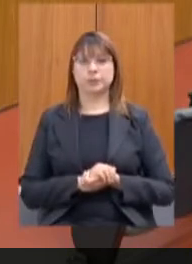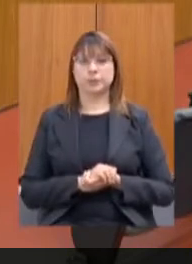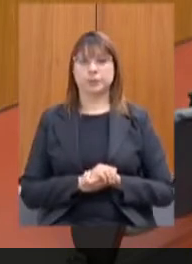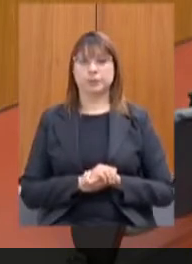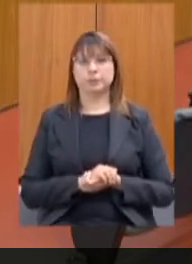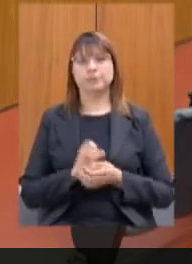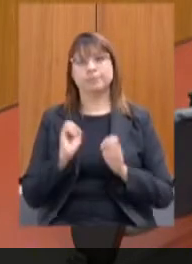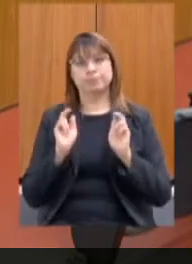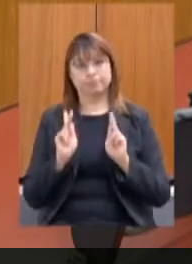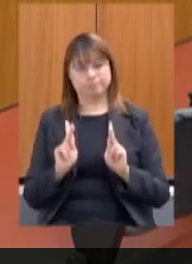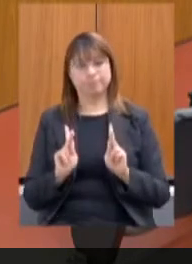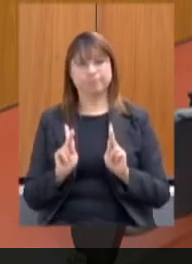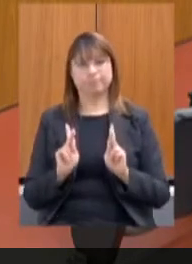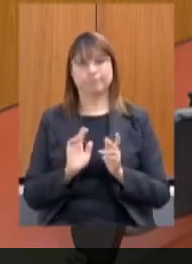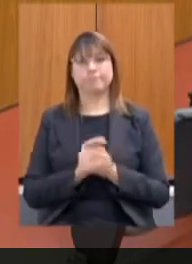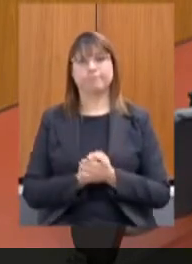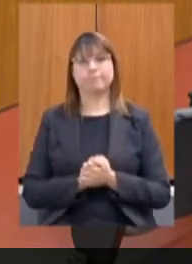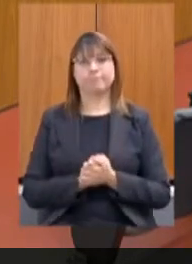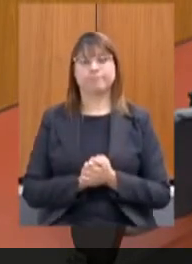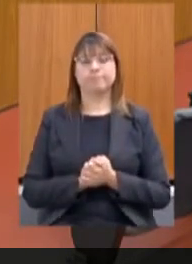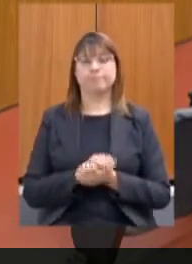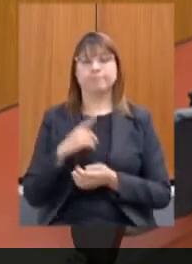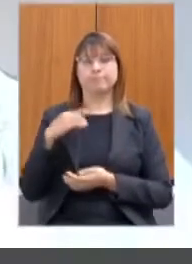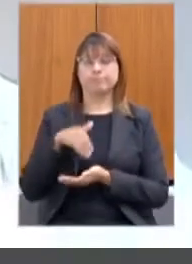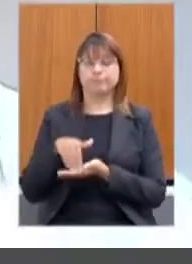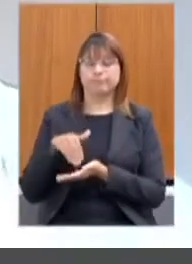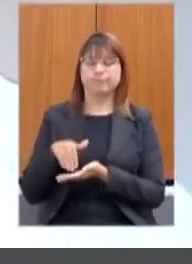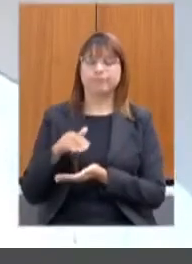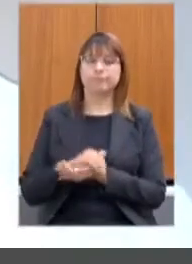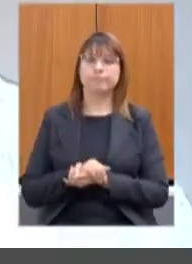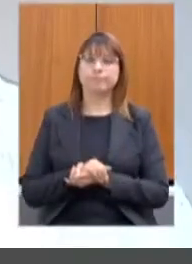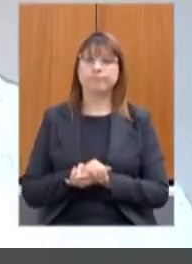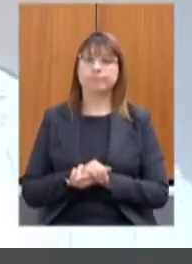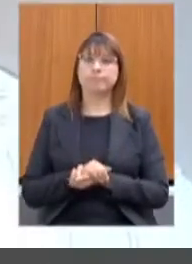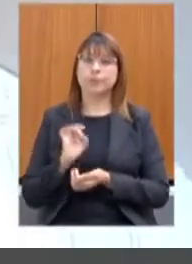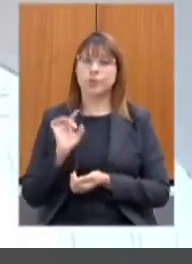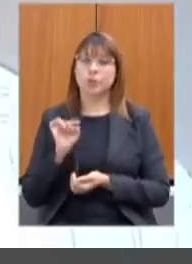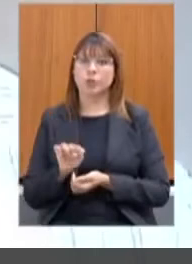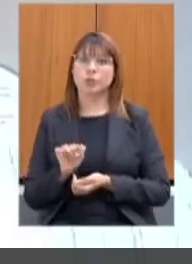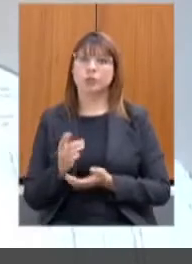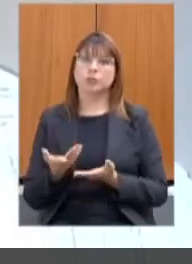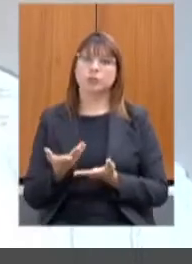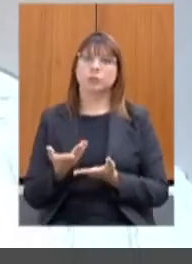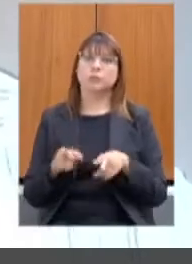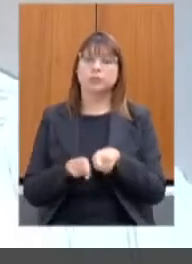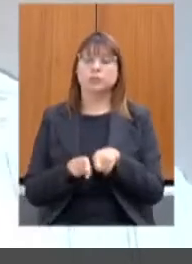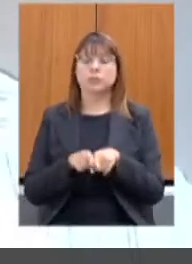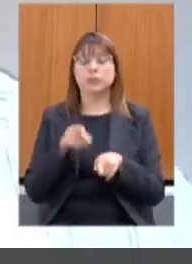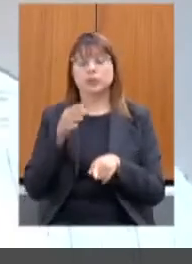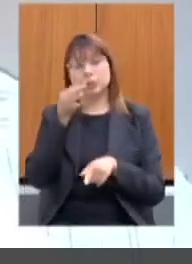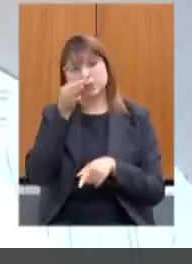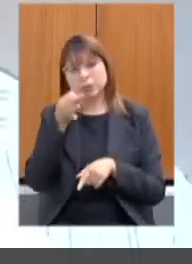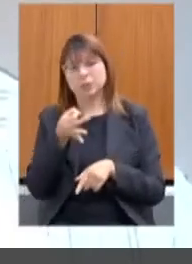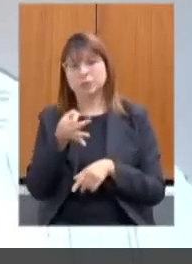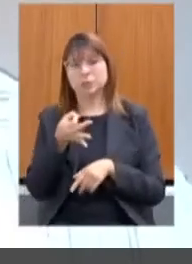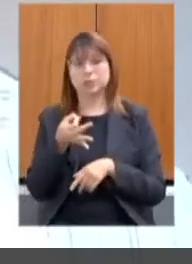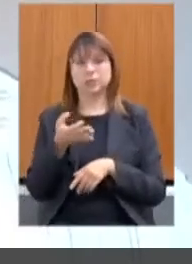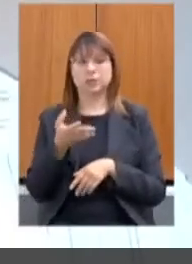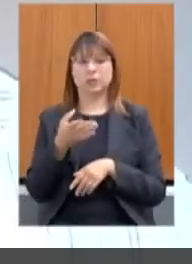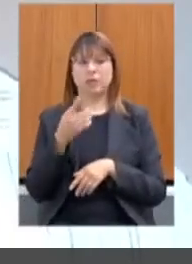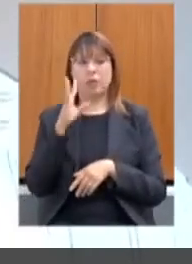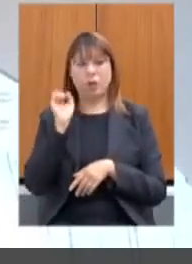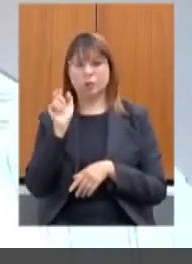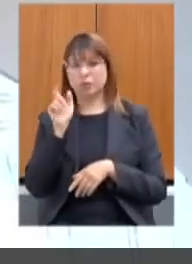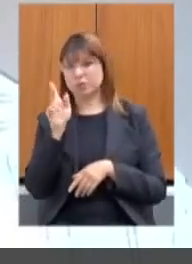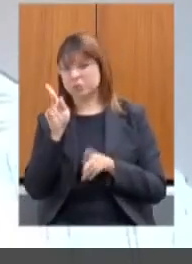Ok, Elizabeth. Além dessa questão, vem chamando atenção também, alguém tocou